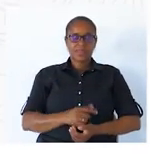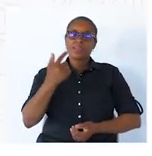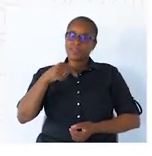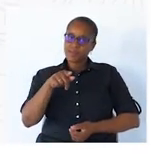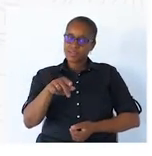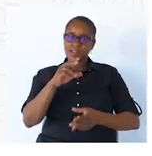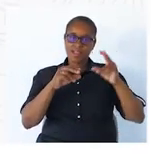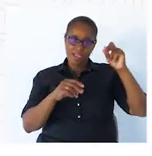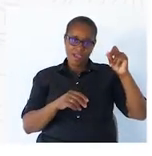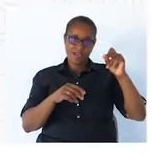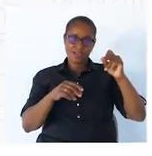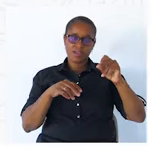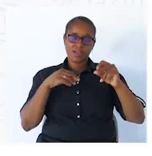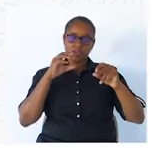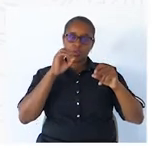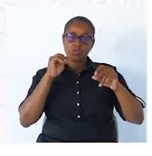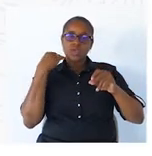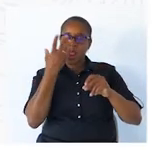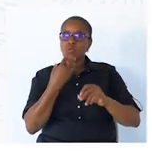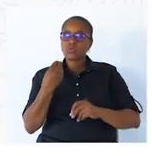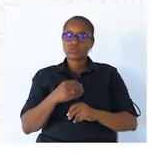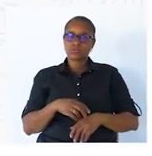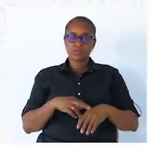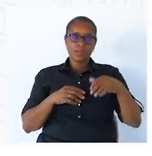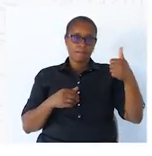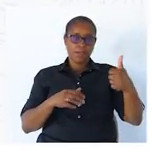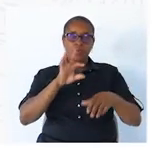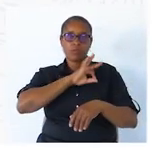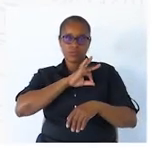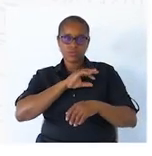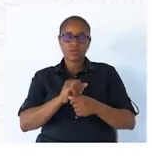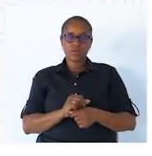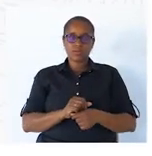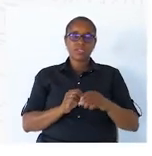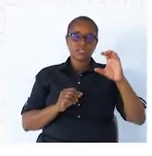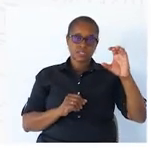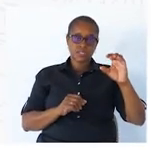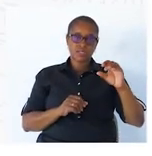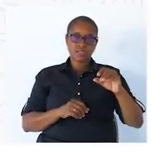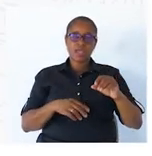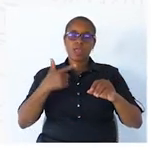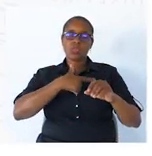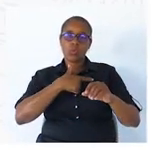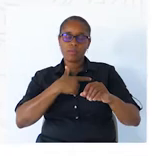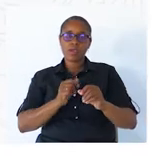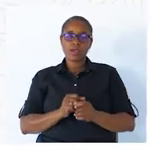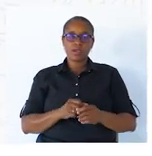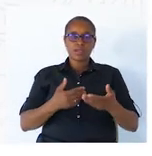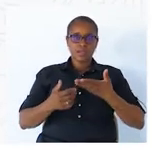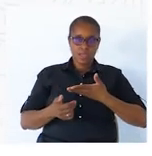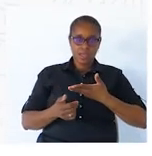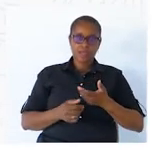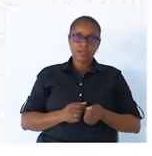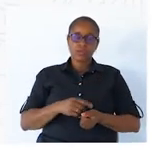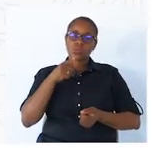Temos a linha A. Os alunos. B. O professor. C. A turma. D.